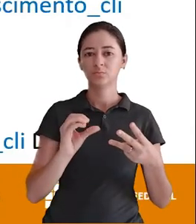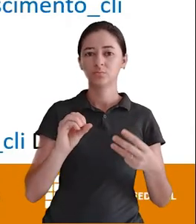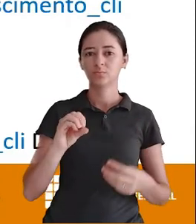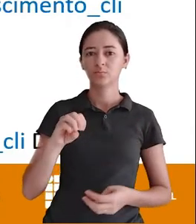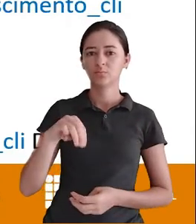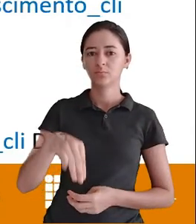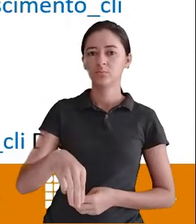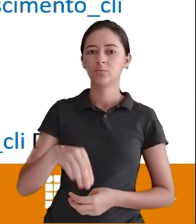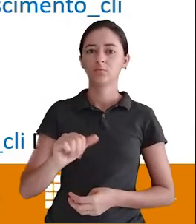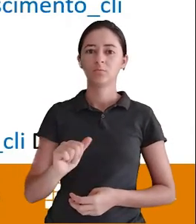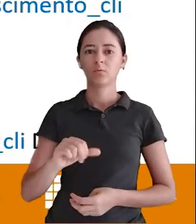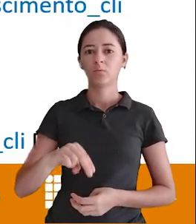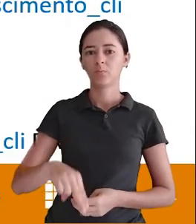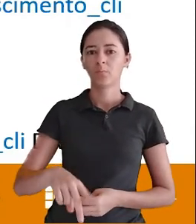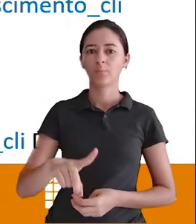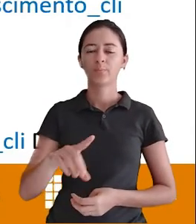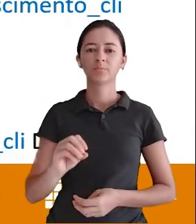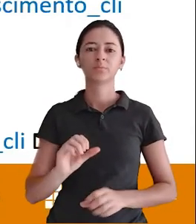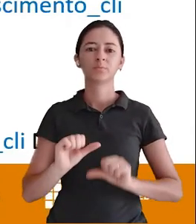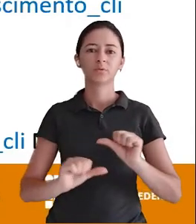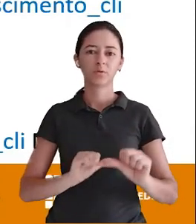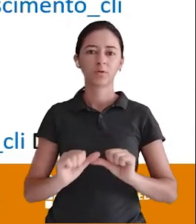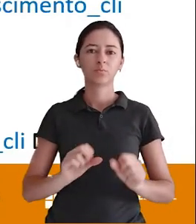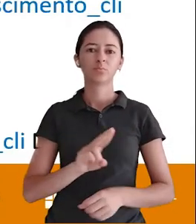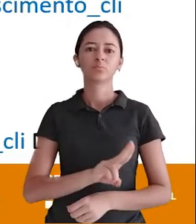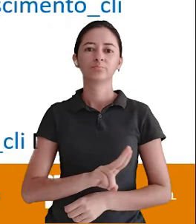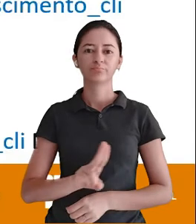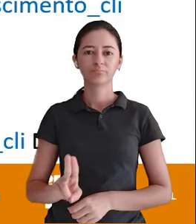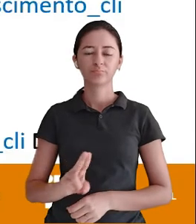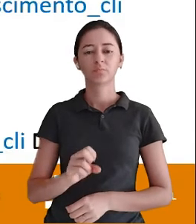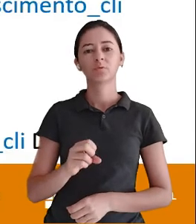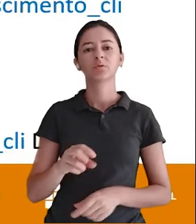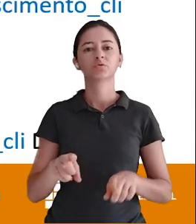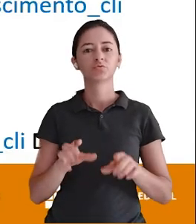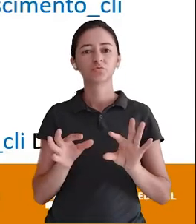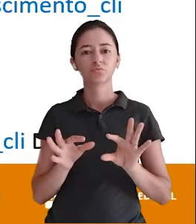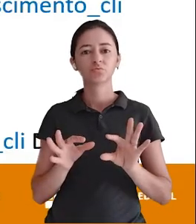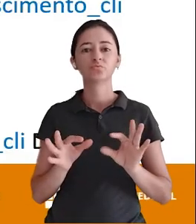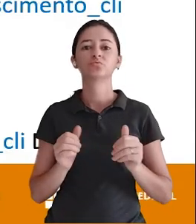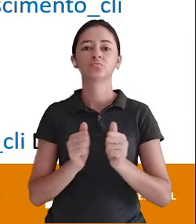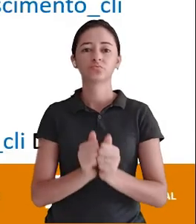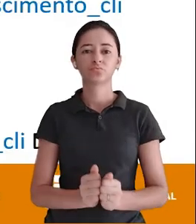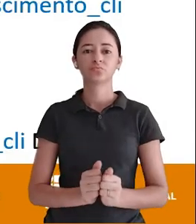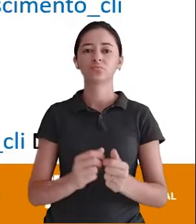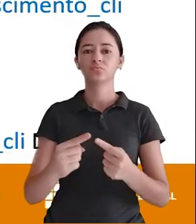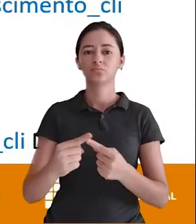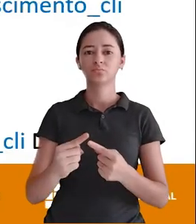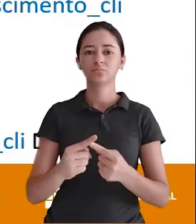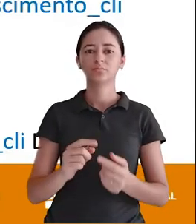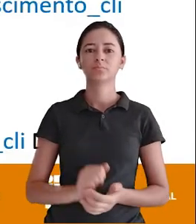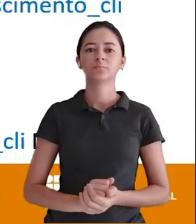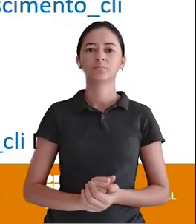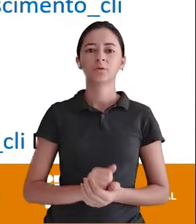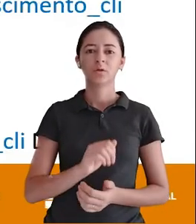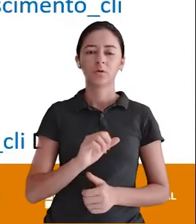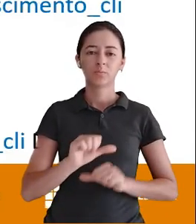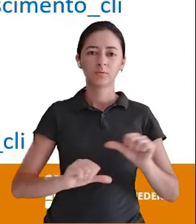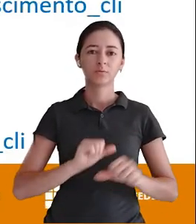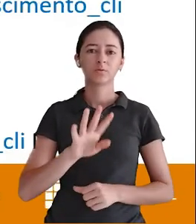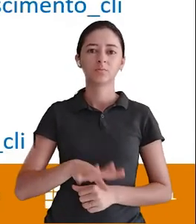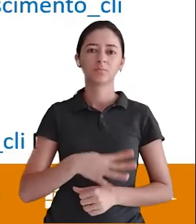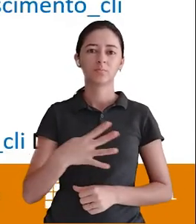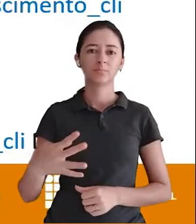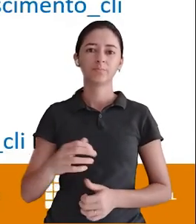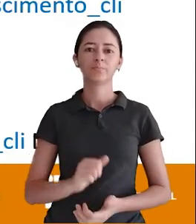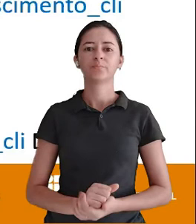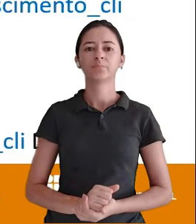alterar Tanto o nome Como O tipo Então olha só Alter table Cliente Change Aí